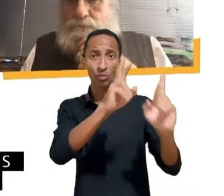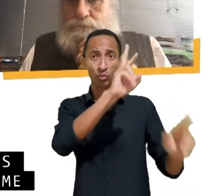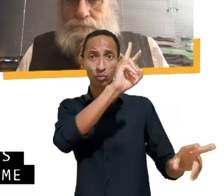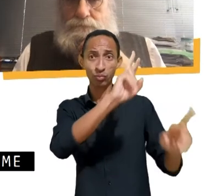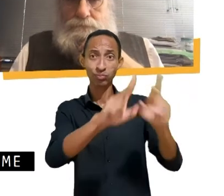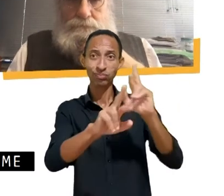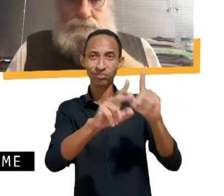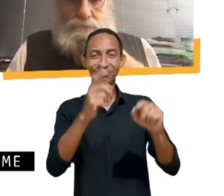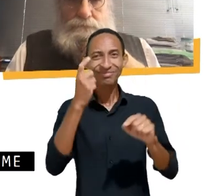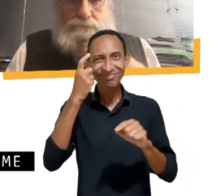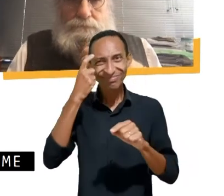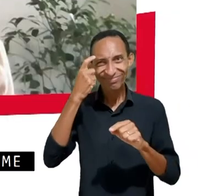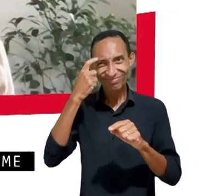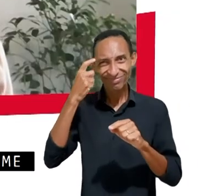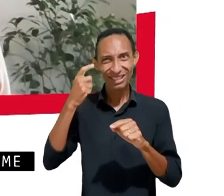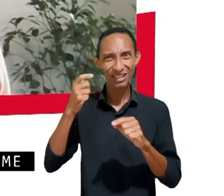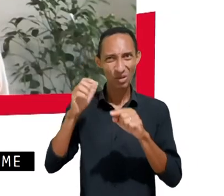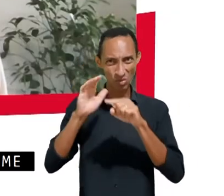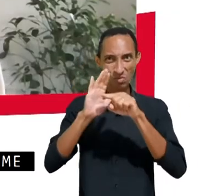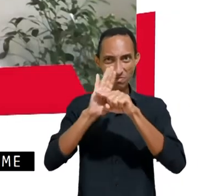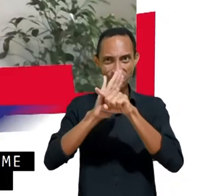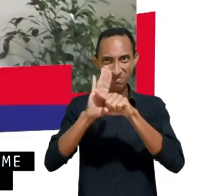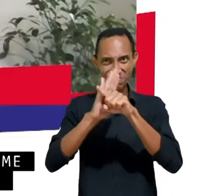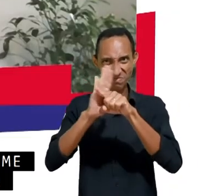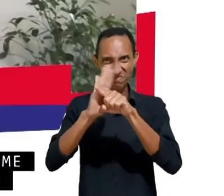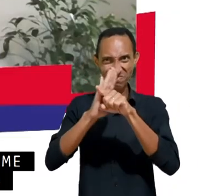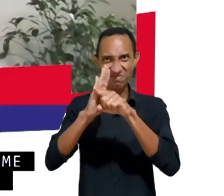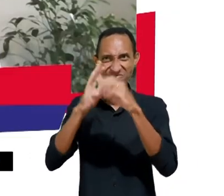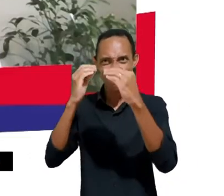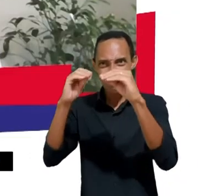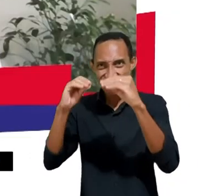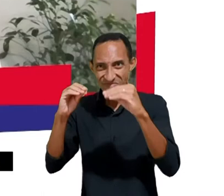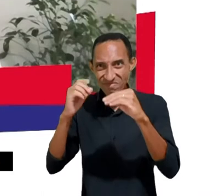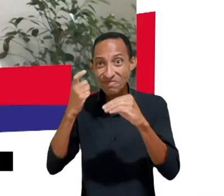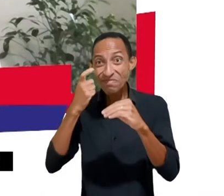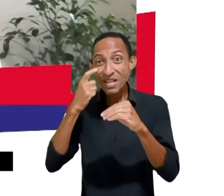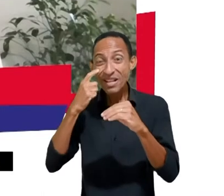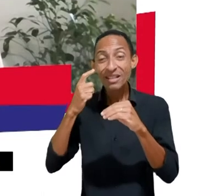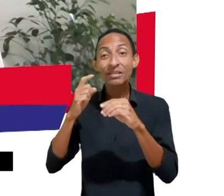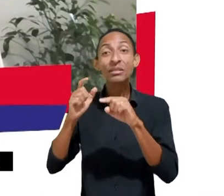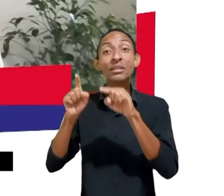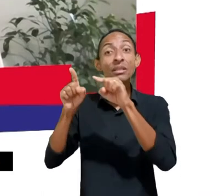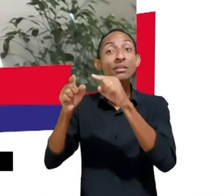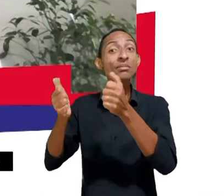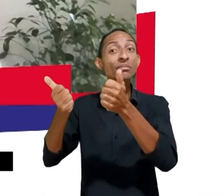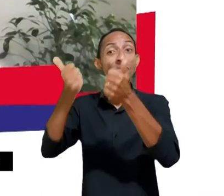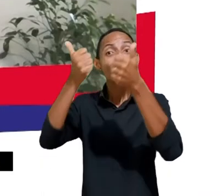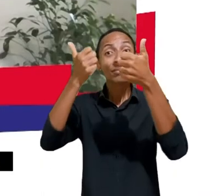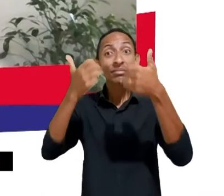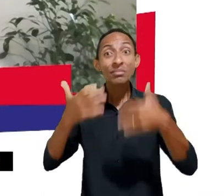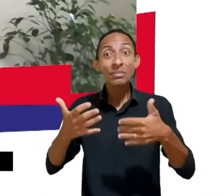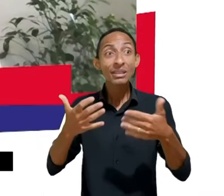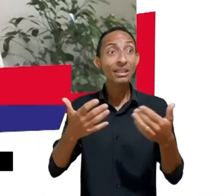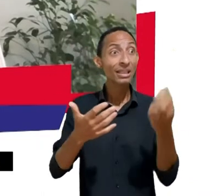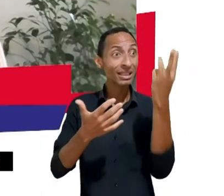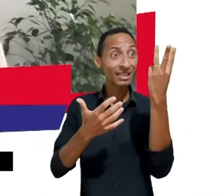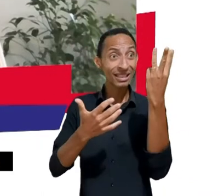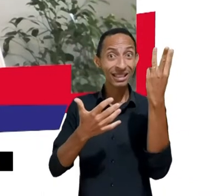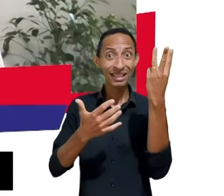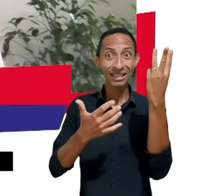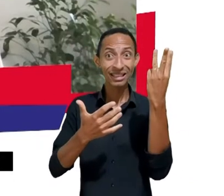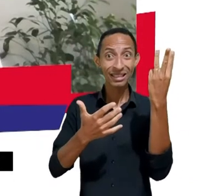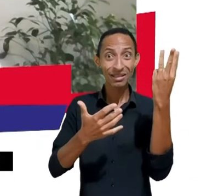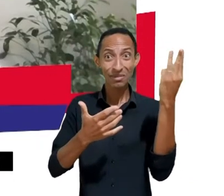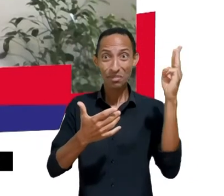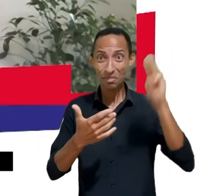.br, Retic Kids Online, que diz que nós ainda temos mais de 3 milhões de crianças no Brasil que estão fora sem